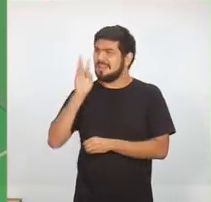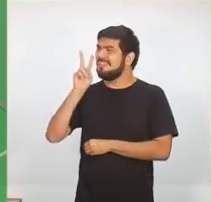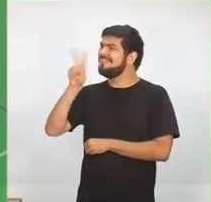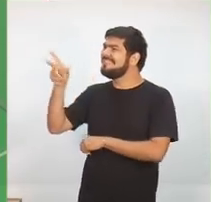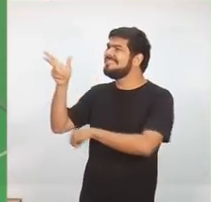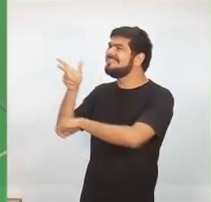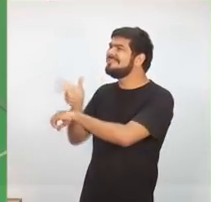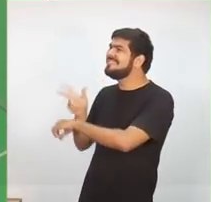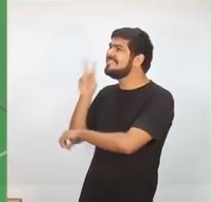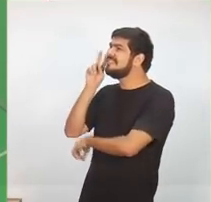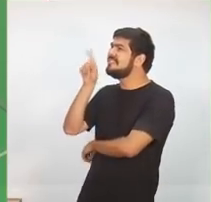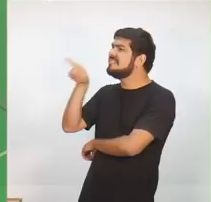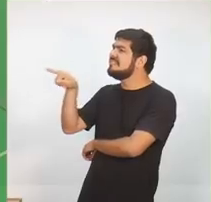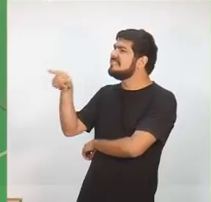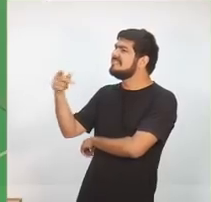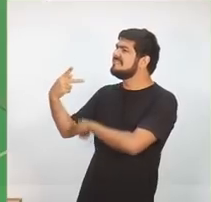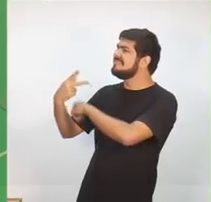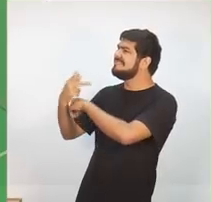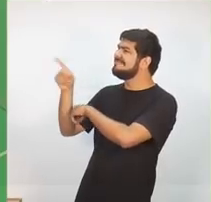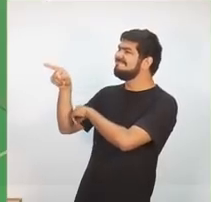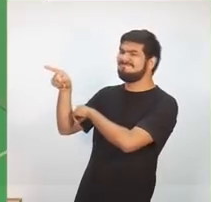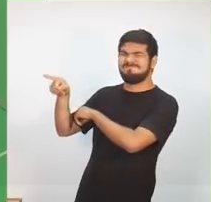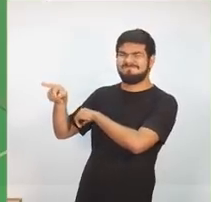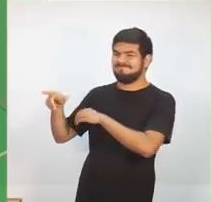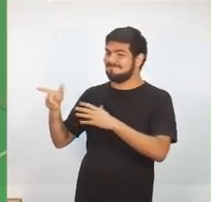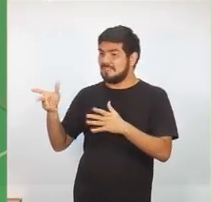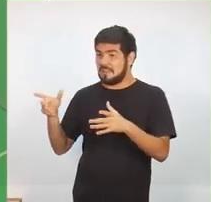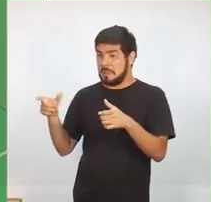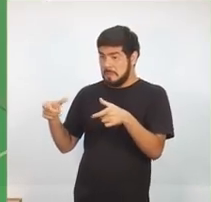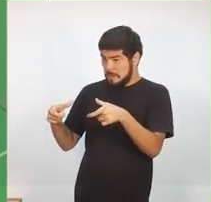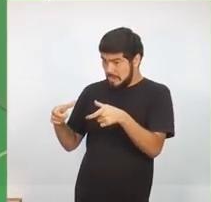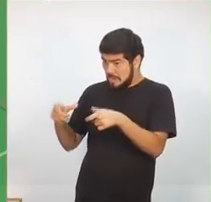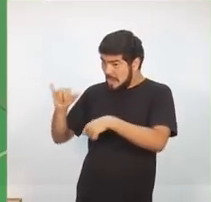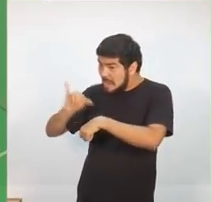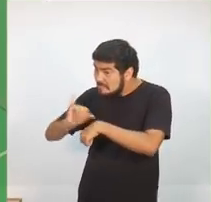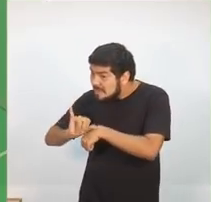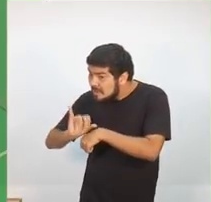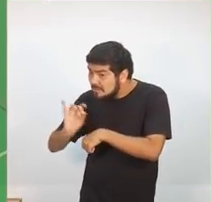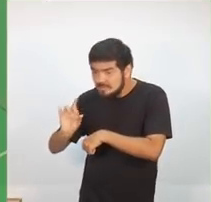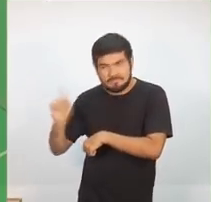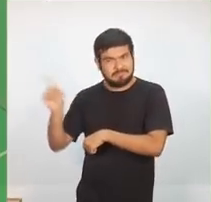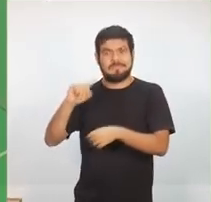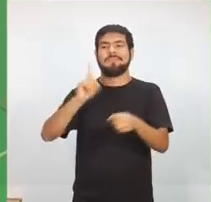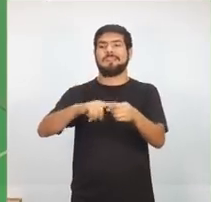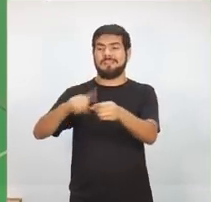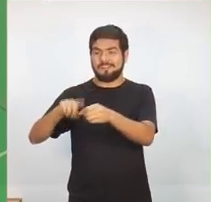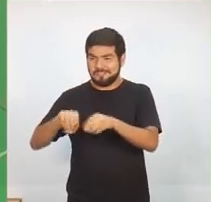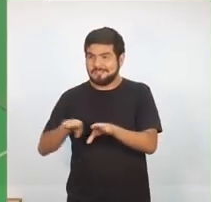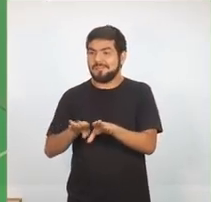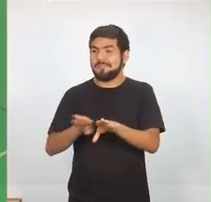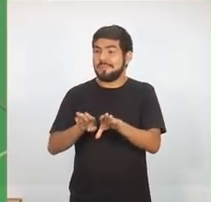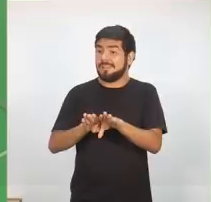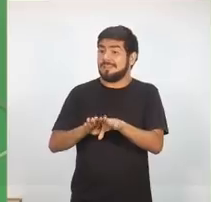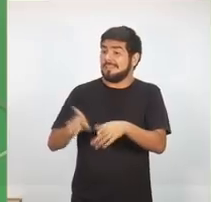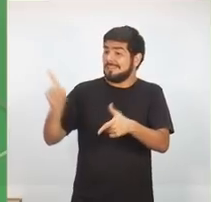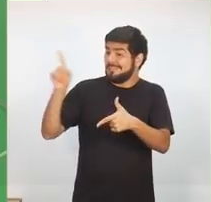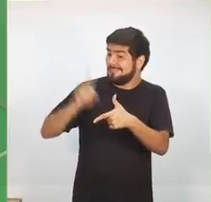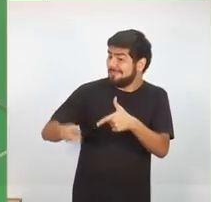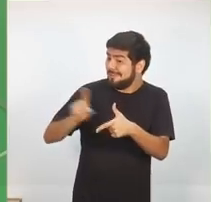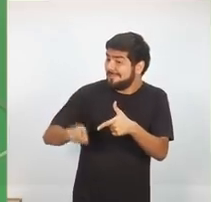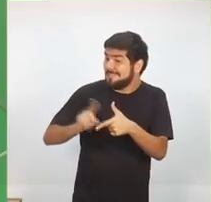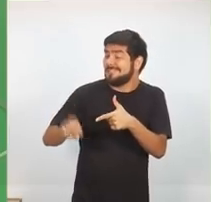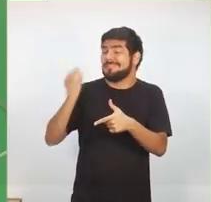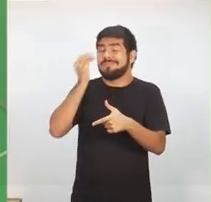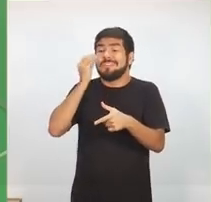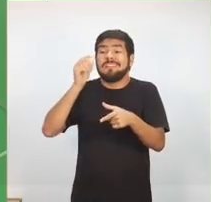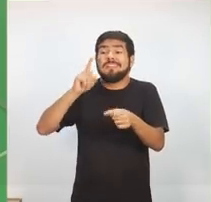ela não está centralizada na capital. Ela está também invadindo os nossos interiores. E nos interiores tem situações que nós temos vivenciado